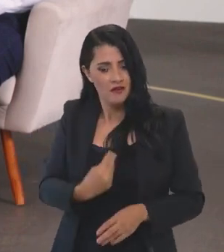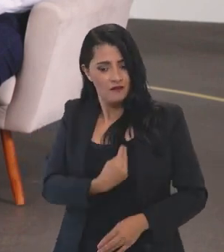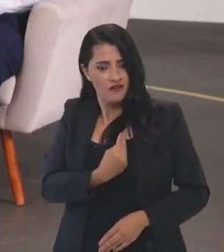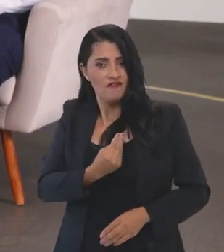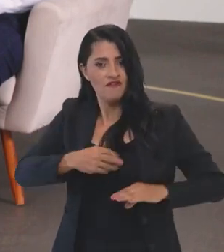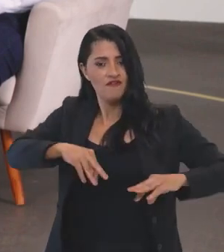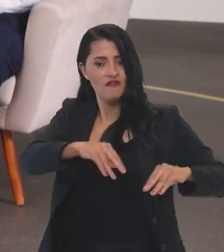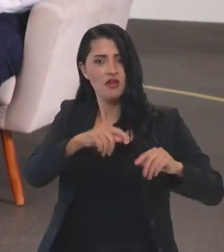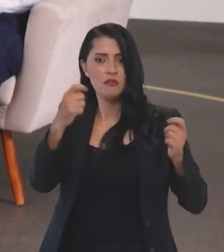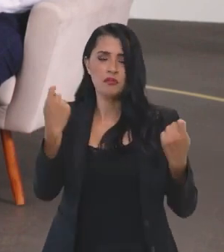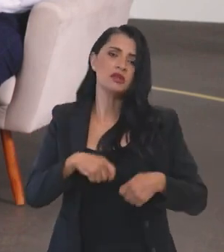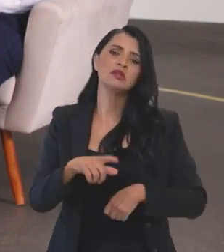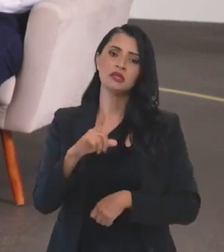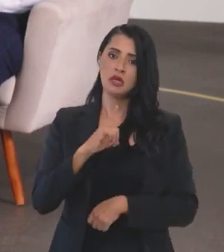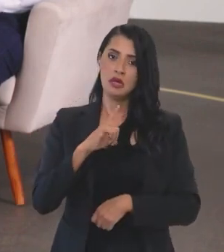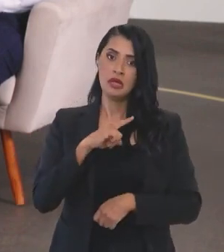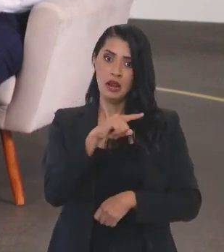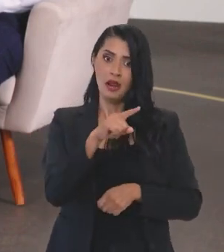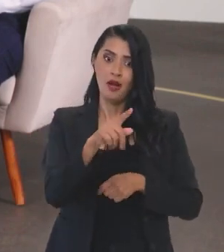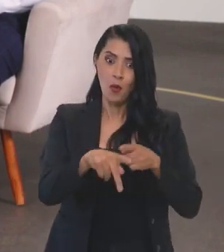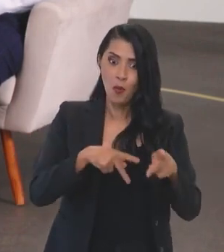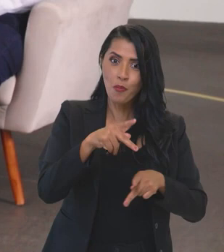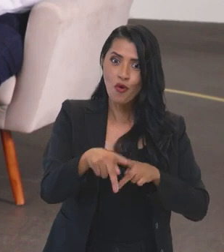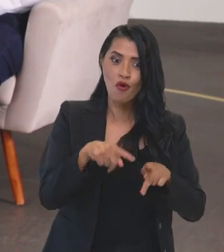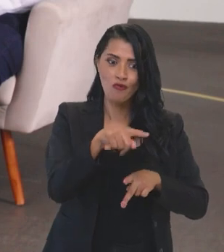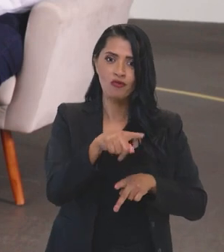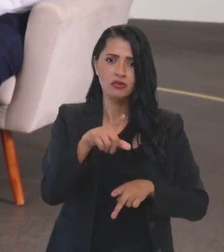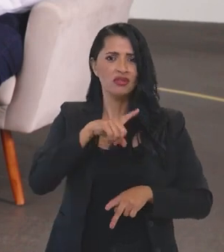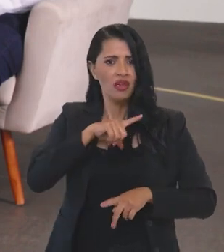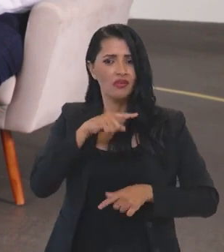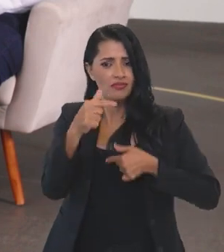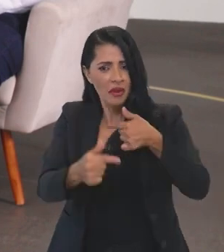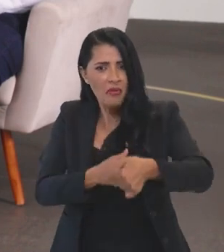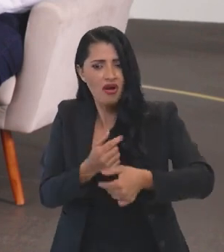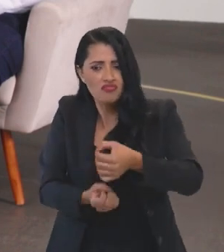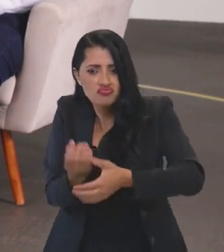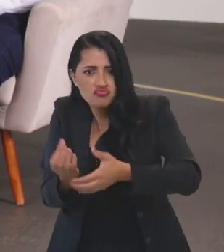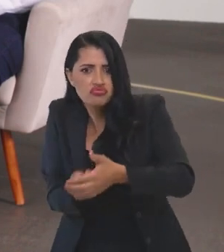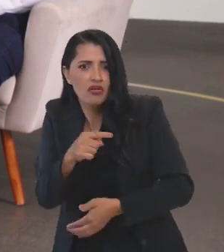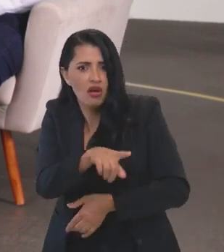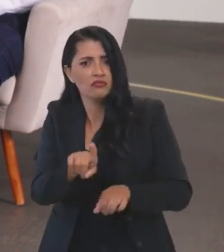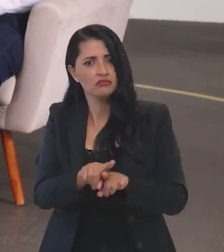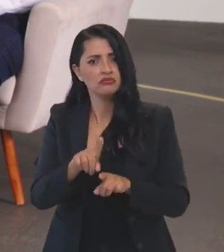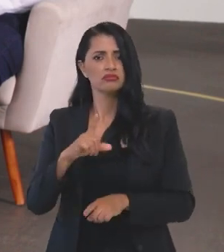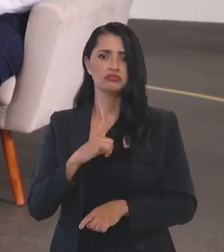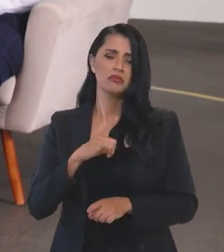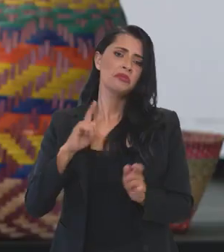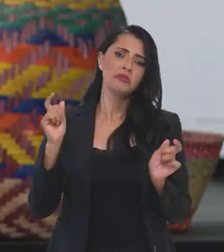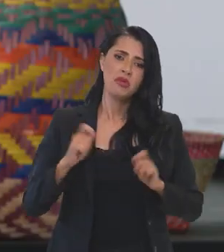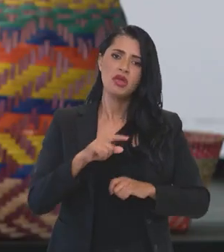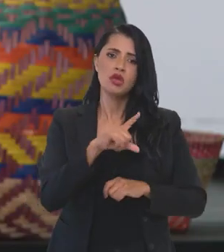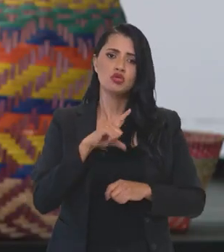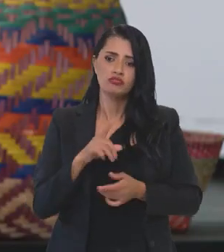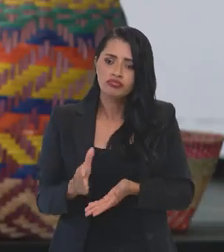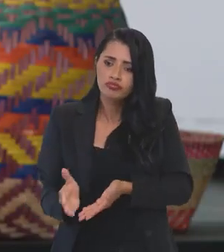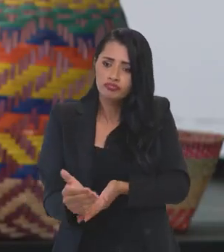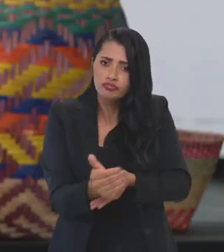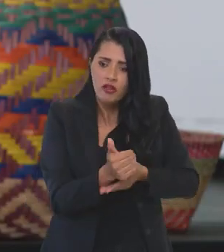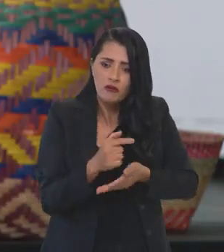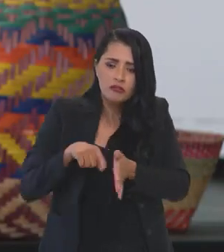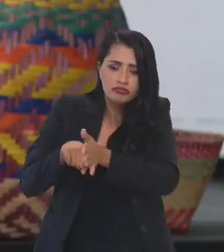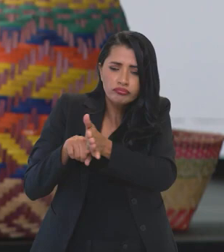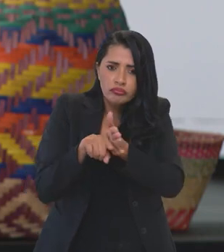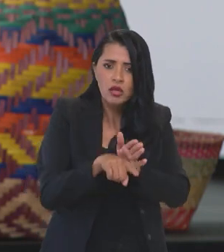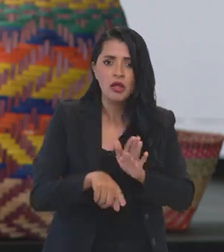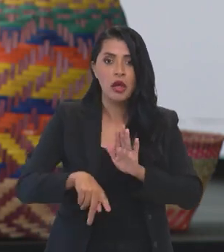você viver na terra, é preciso estabelecer que os pavos indígenas exercem atividades produtivas, e que, com isso, são feitos